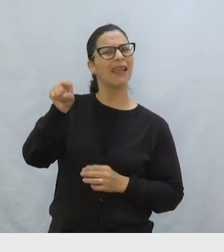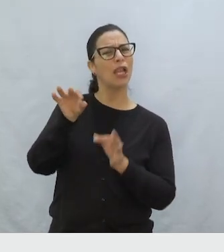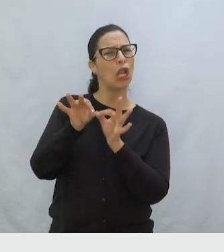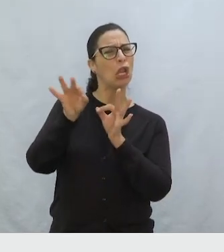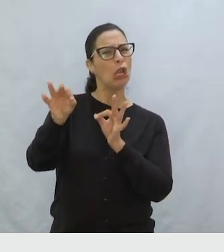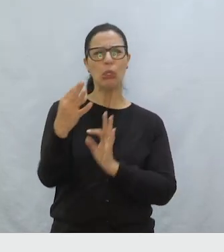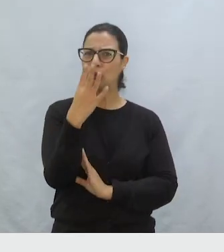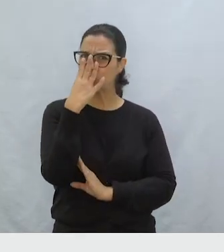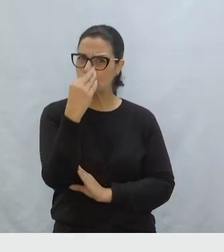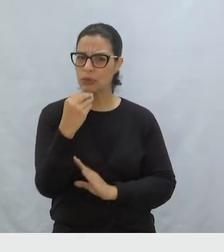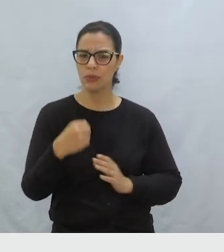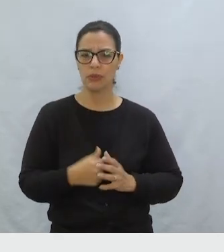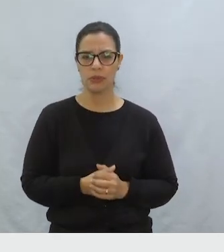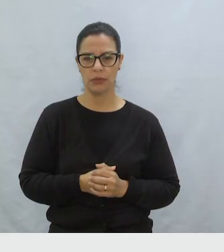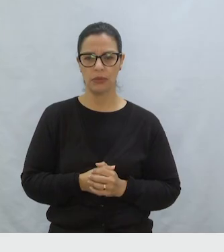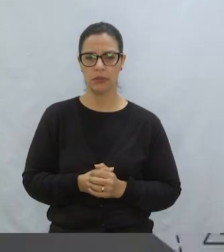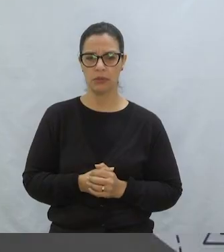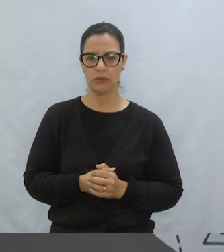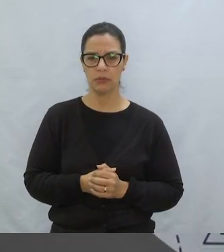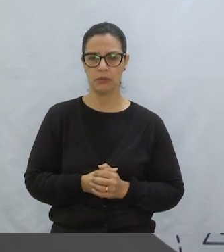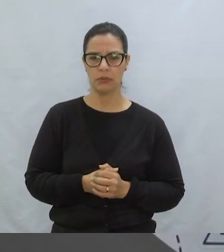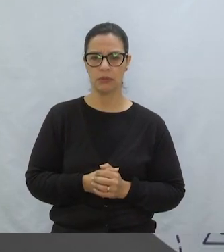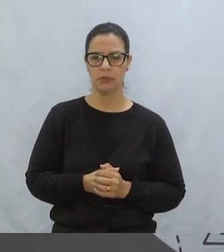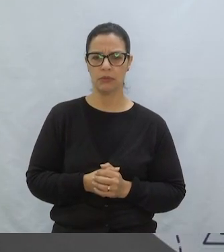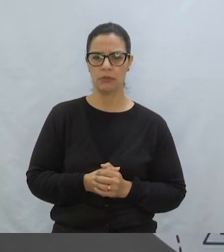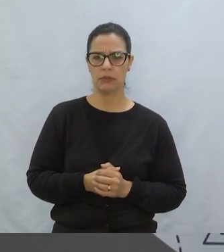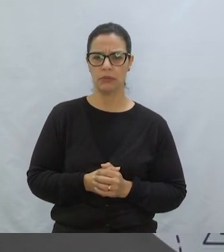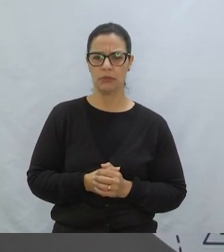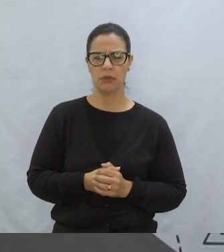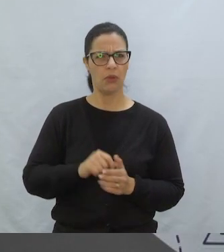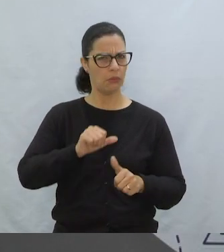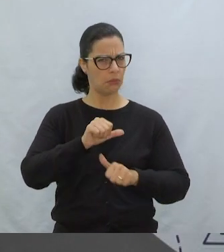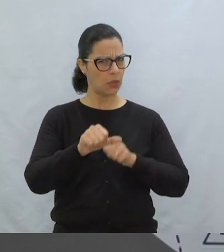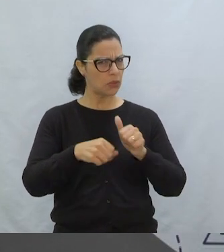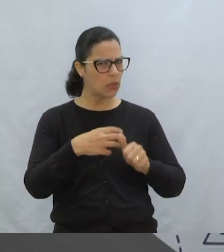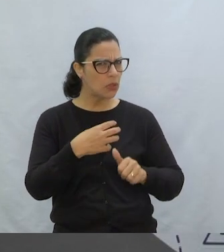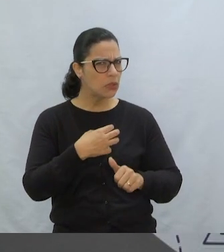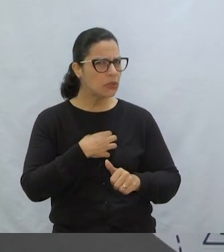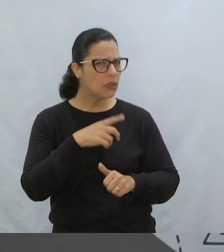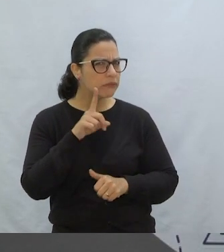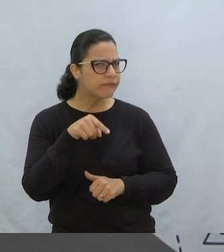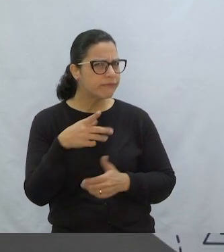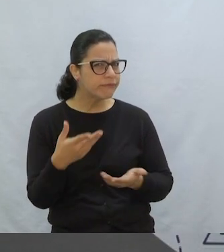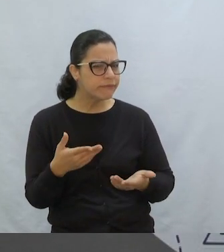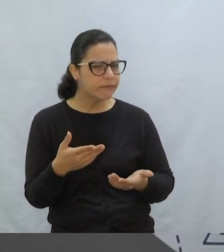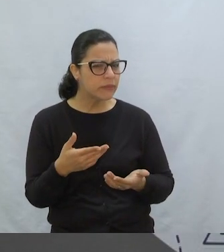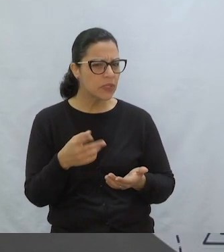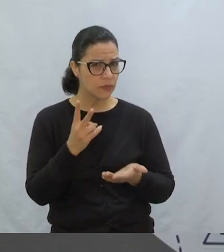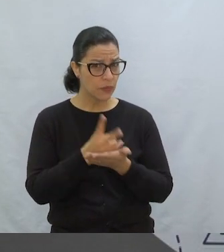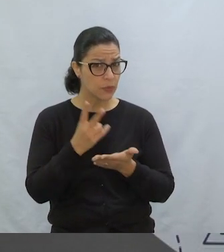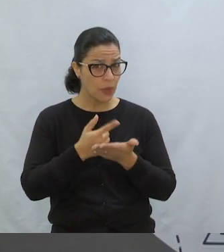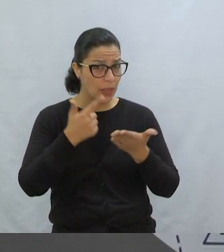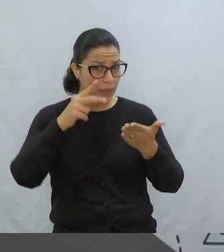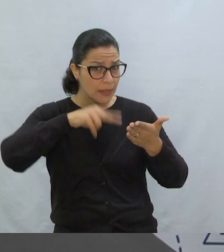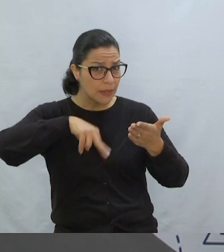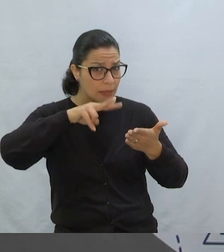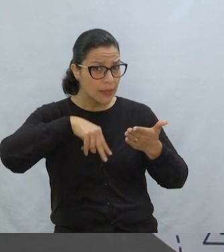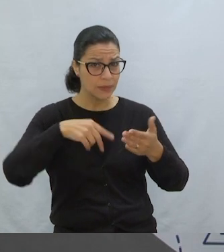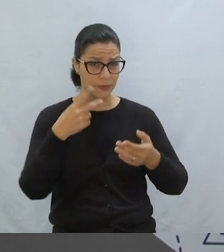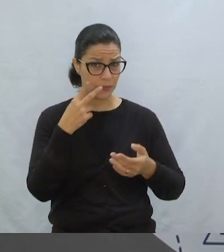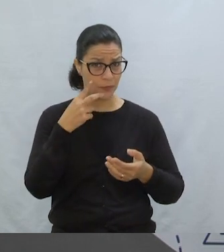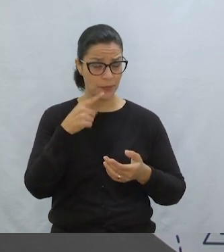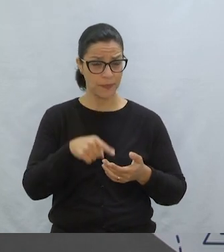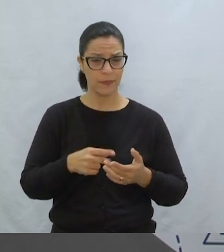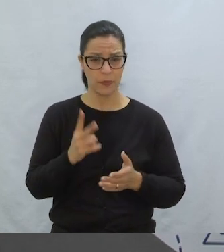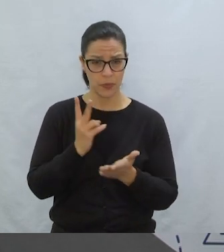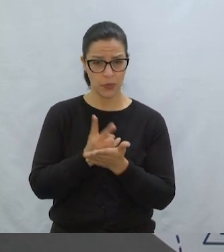Aquele é o lobo Aquele Houve uma certa mudança Não houve? Bom, então vamos continuar Ouvindo a